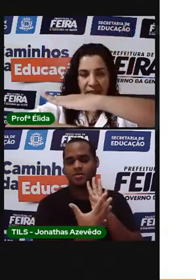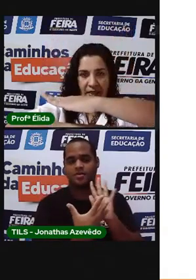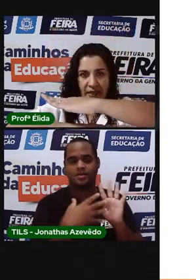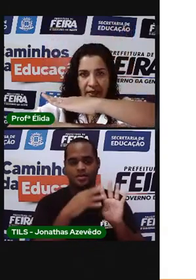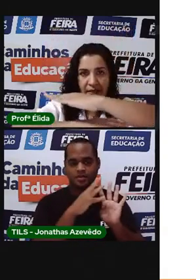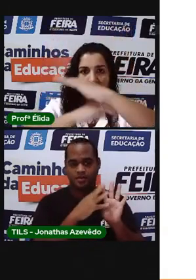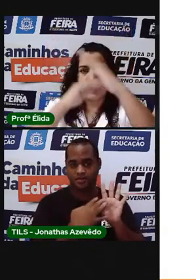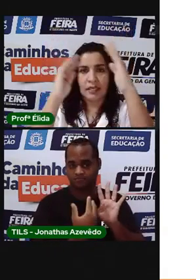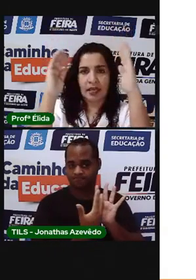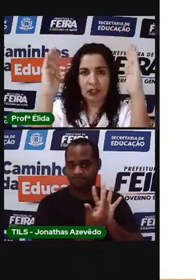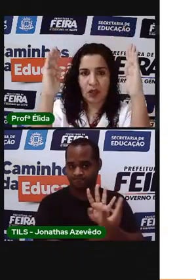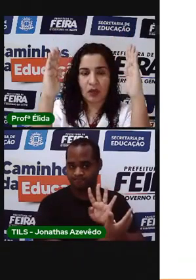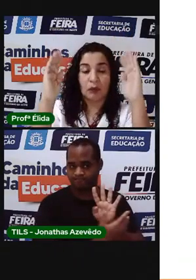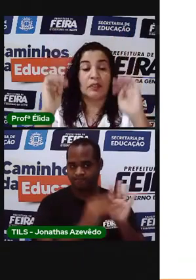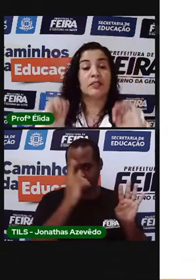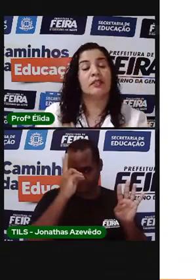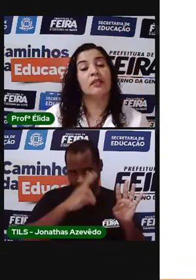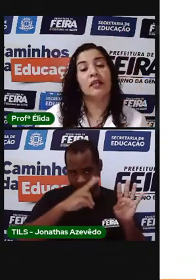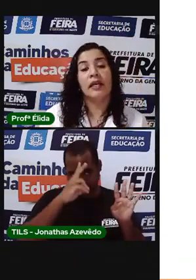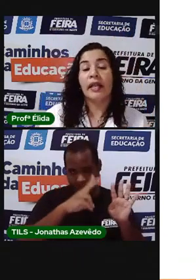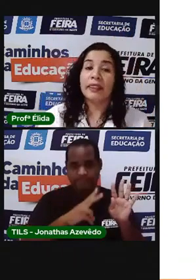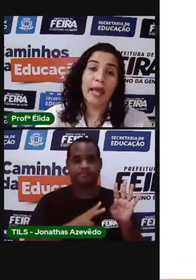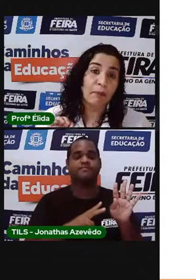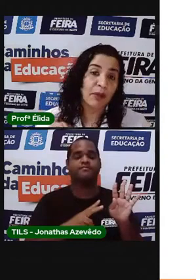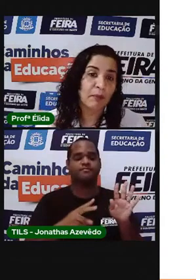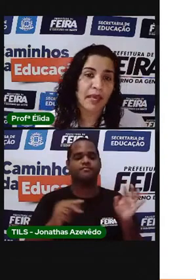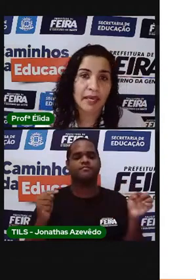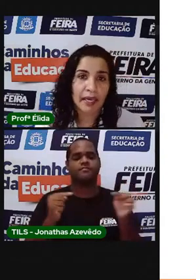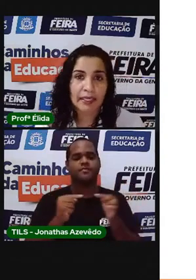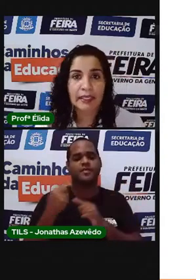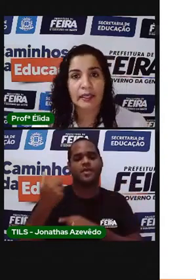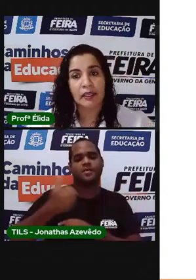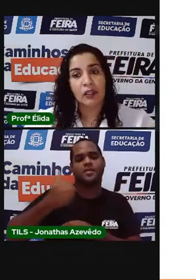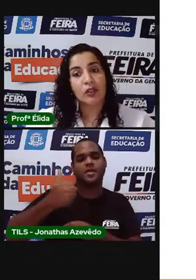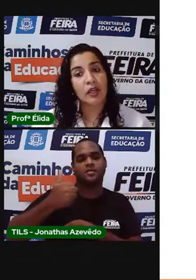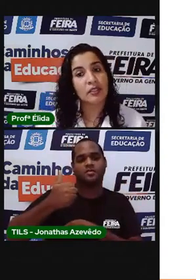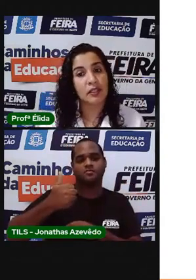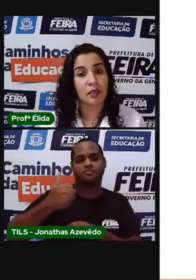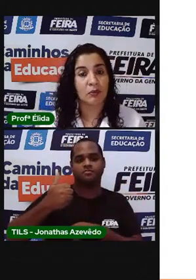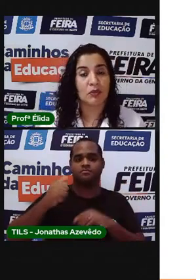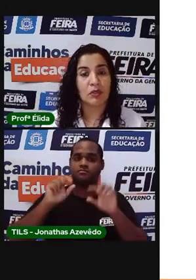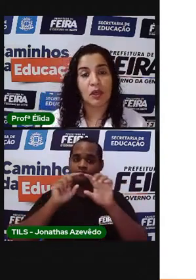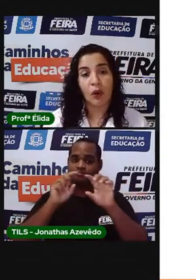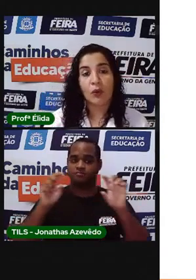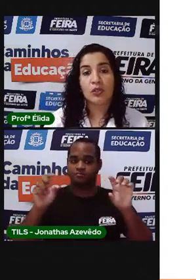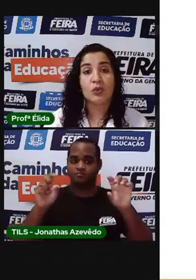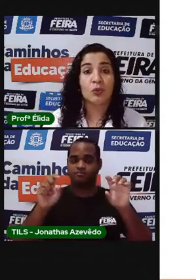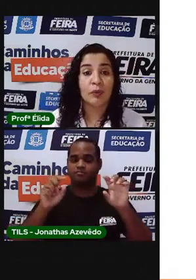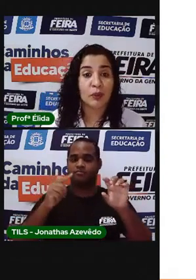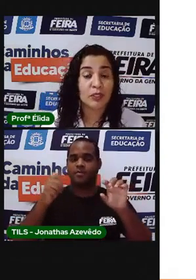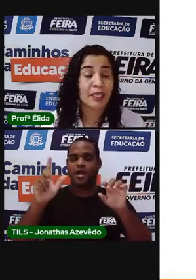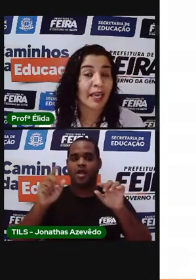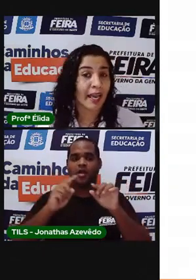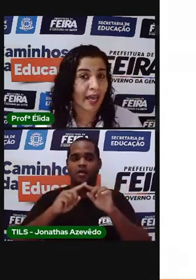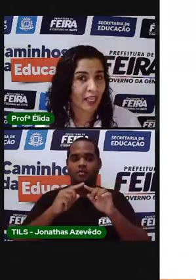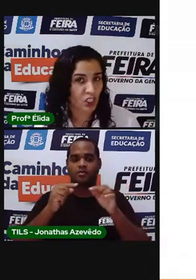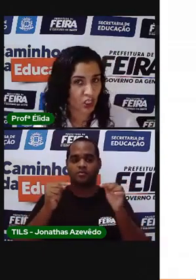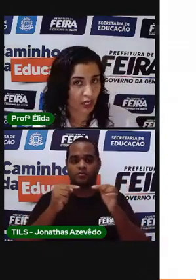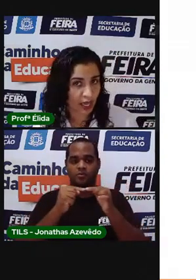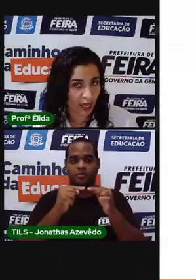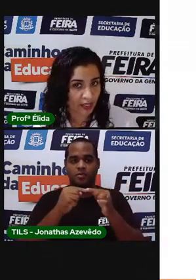As linhas e as colunas. Na primeira linha, nós temos os números